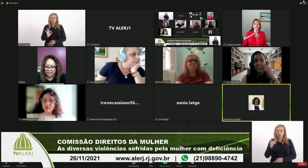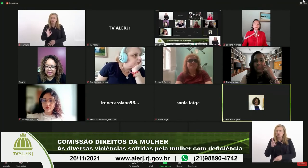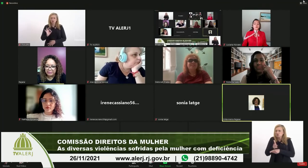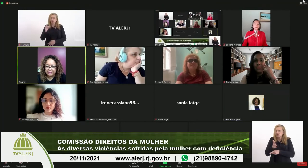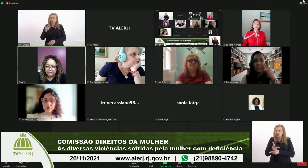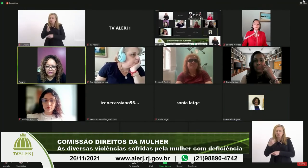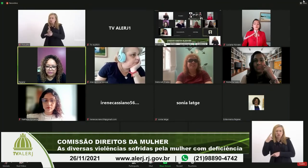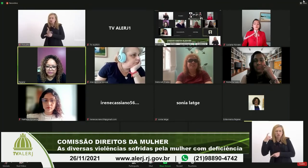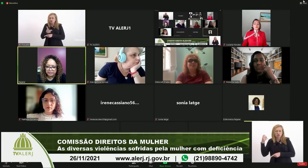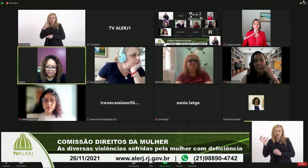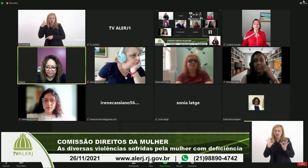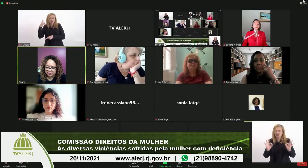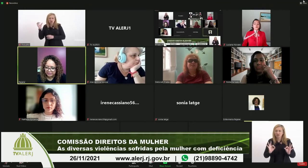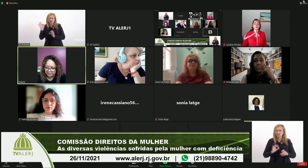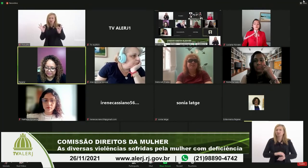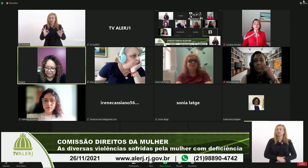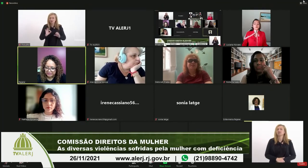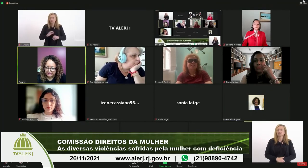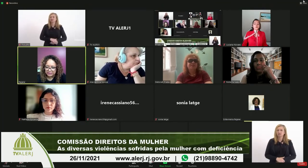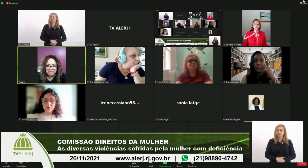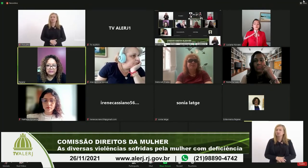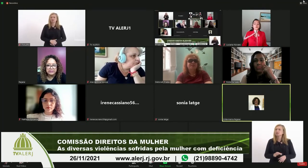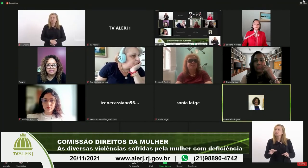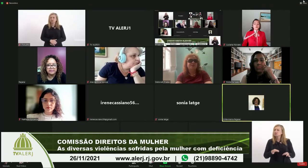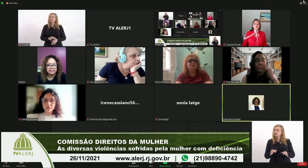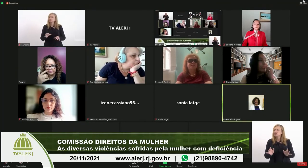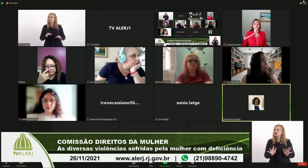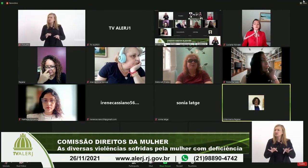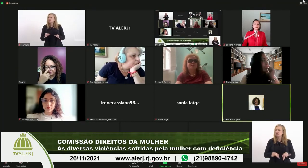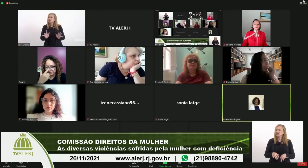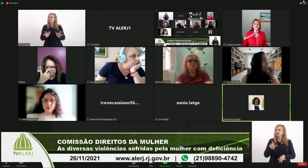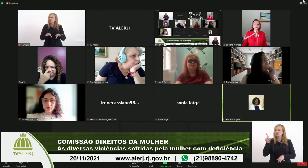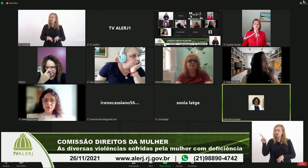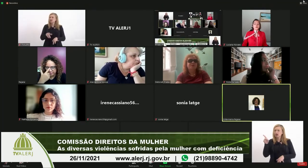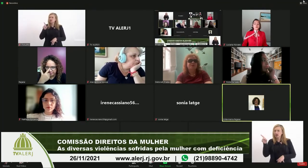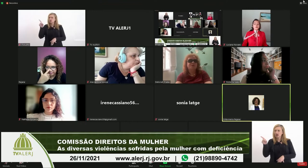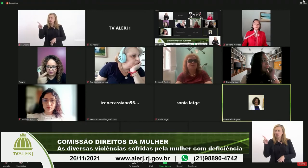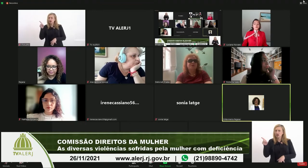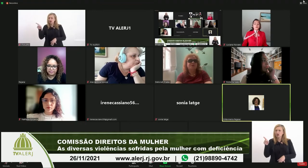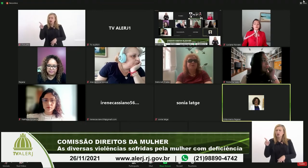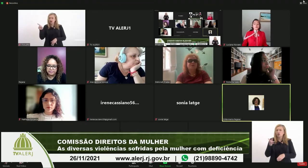Tá, passa de novo. Prepara que está acabando o vídeo lá na sua página.